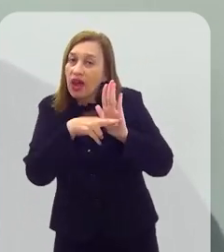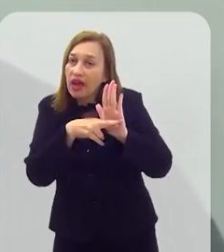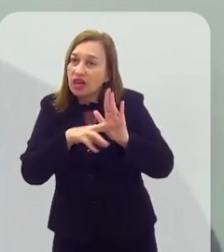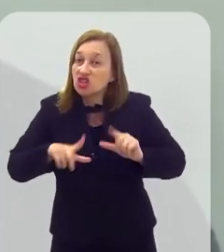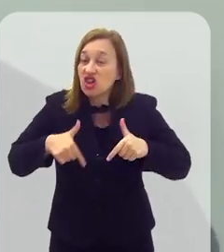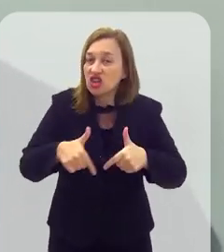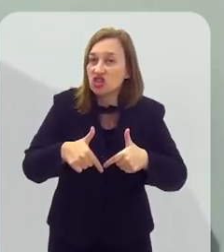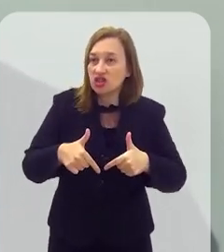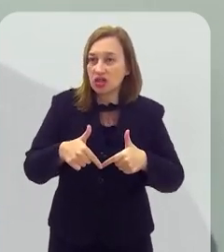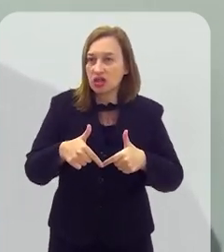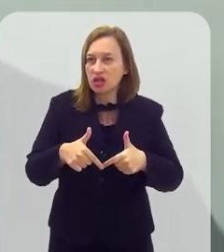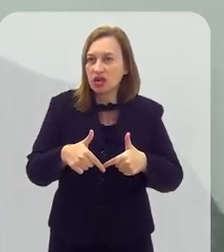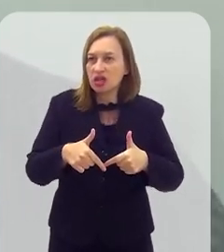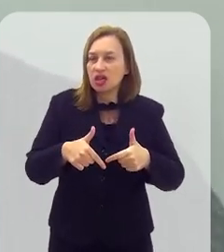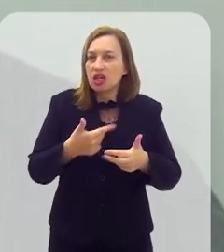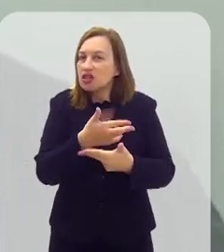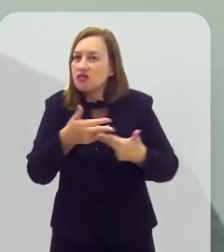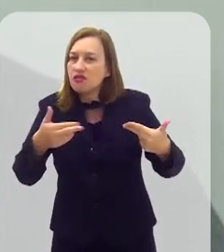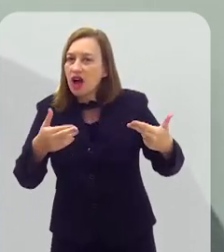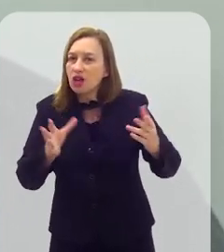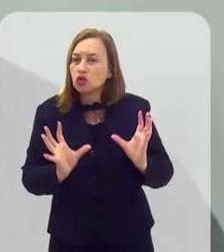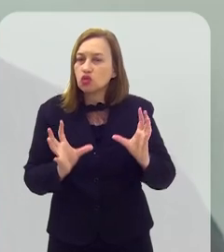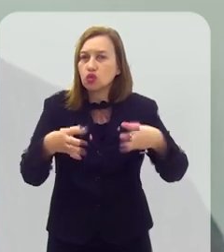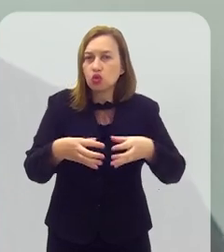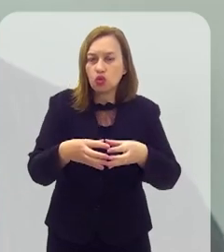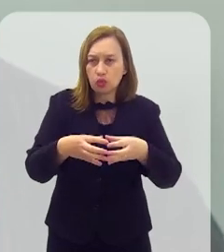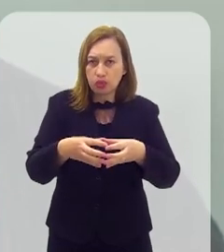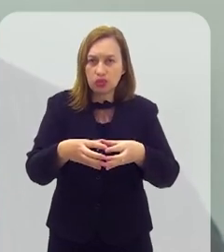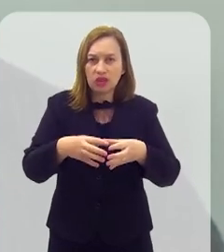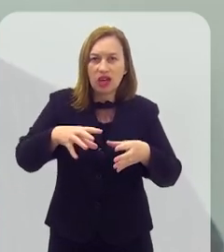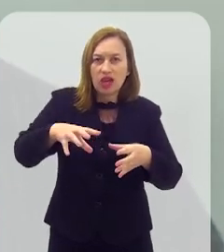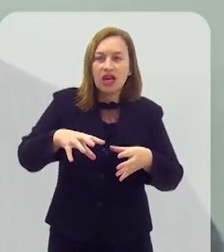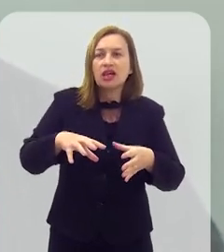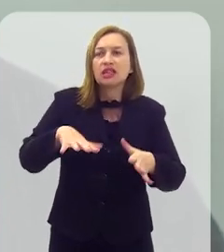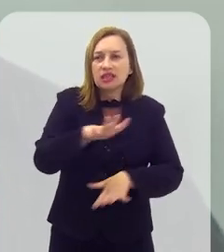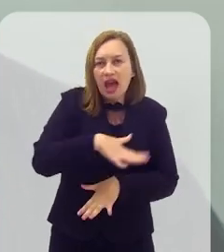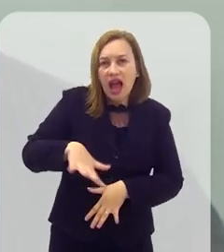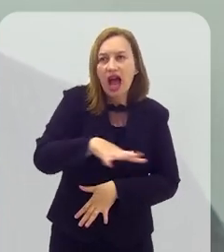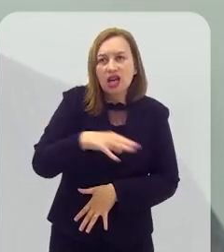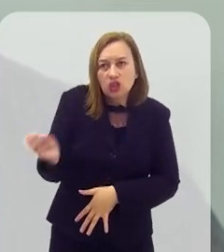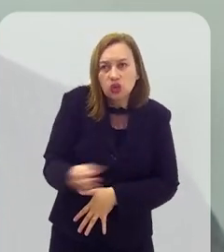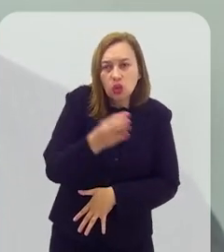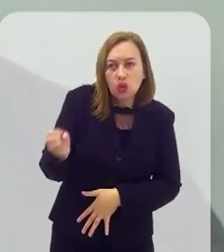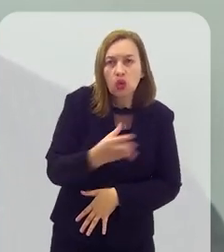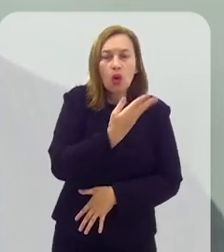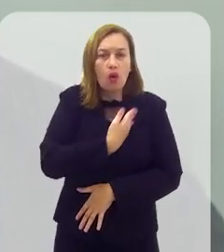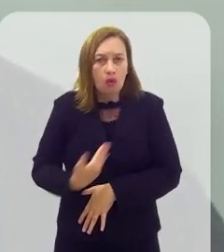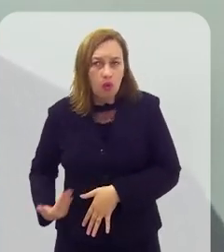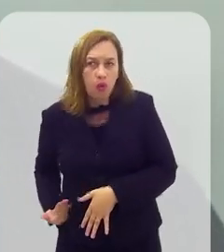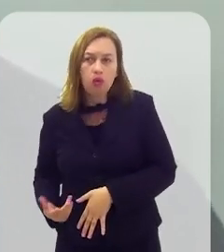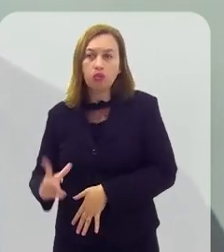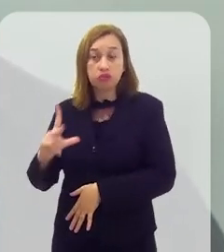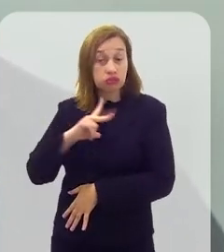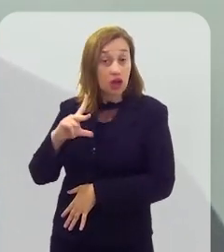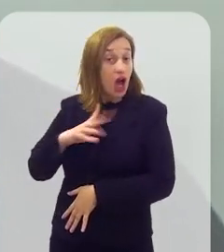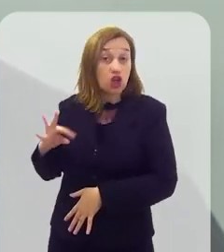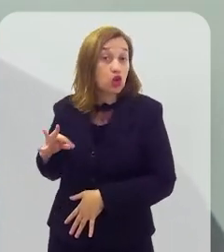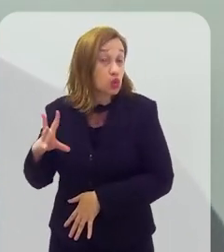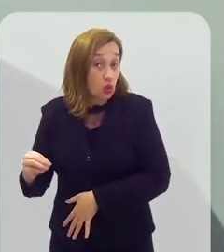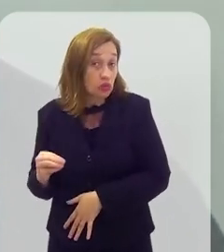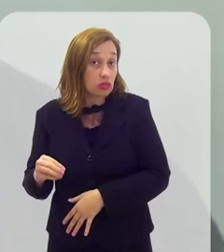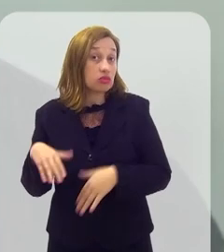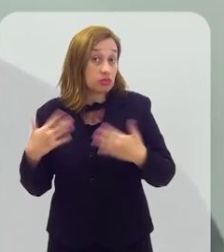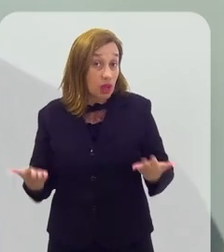de medidas e ações práticas que envolvem todos os atores relevantes do ecossistema de inovação. Atores públicos, privados,